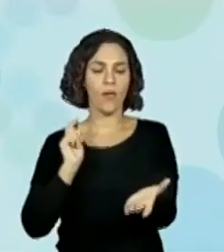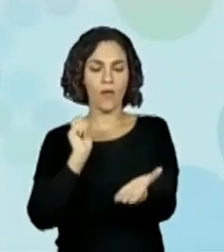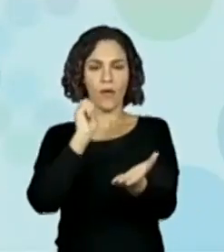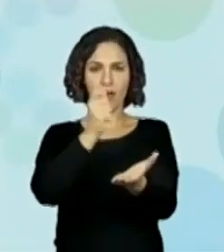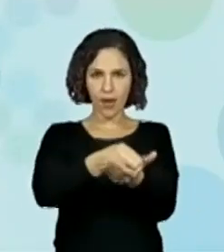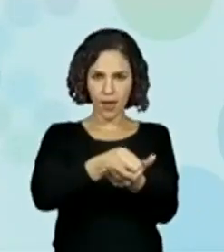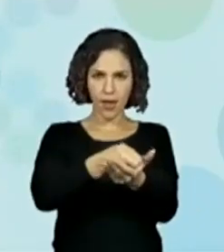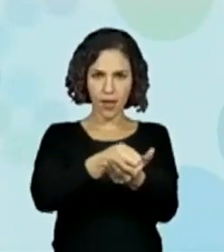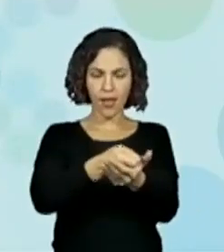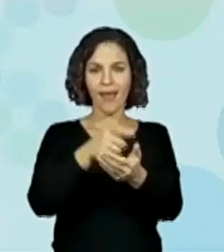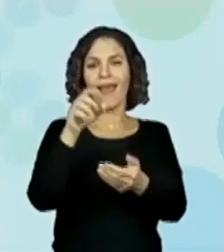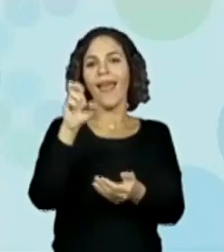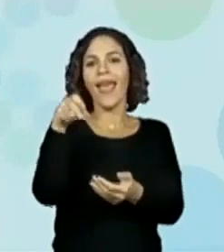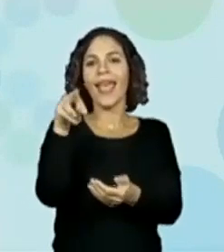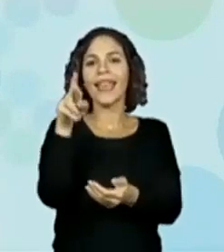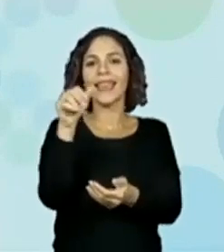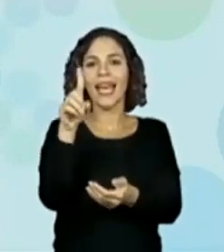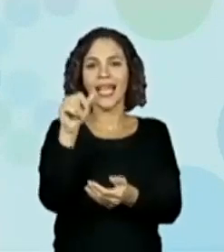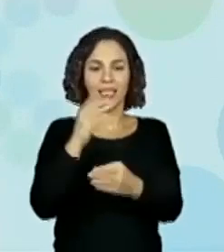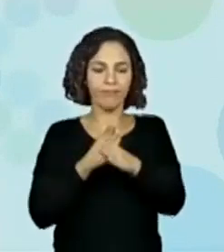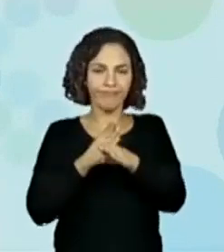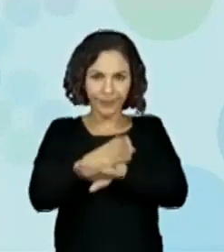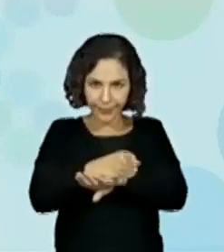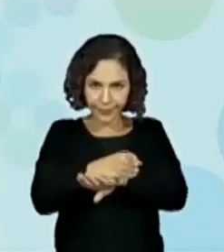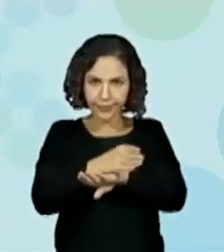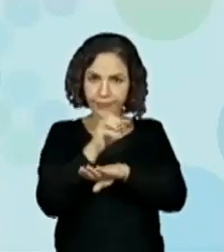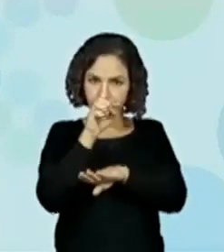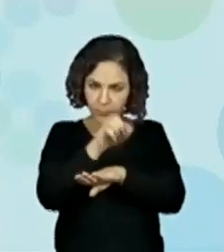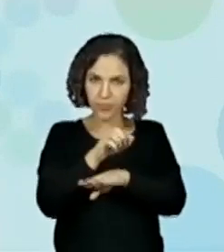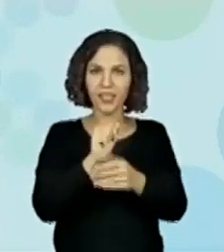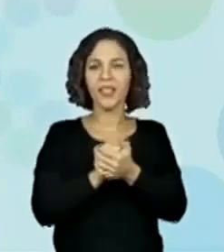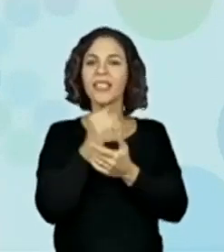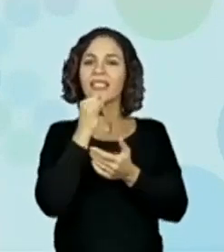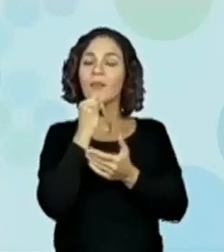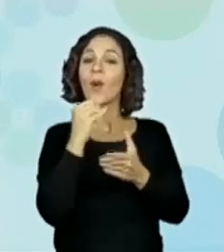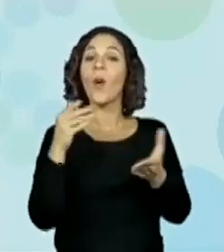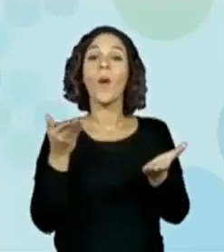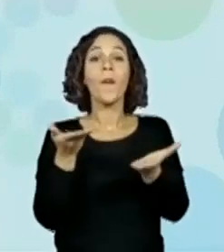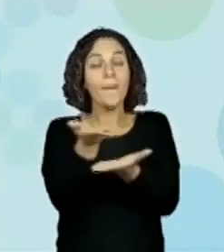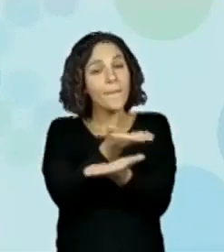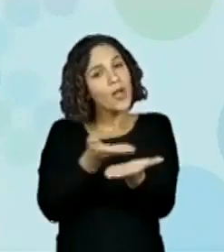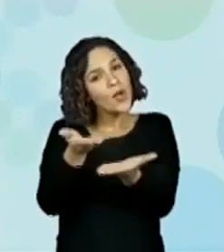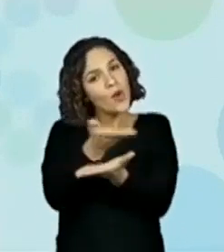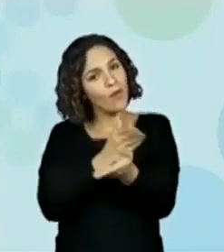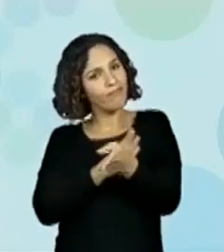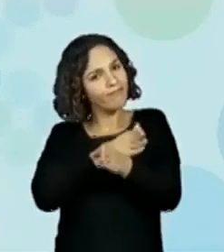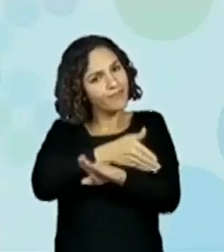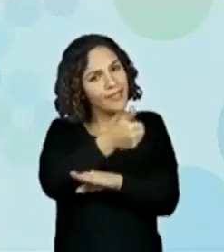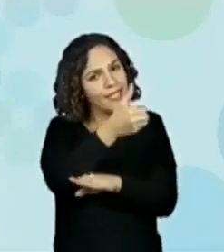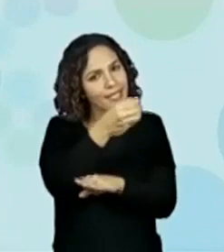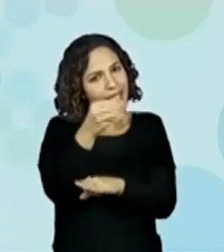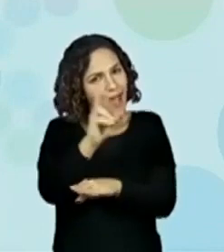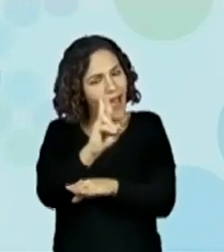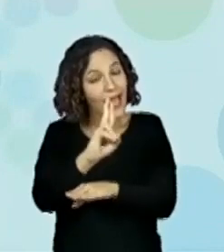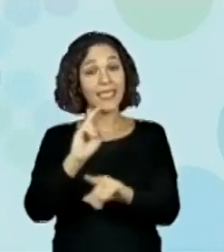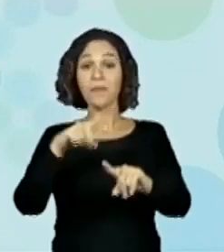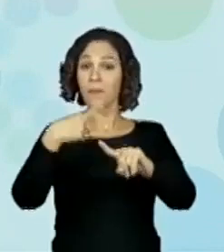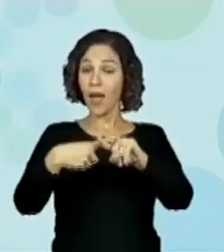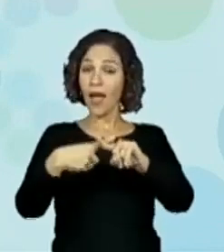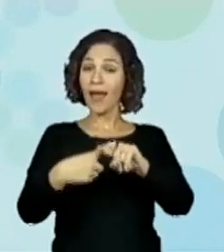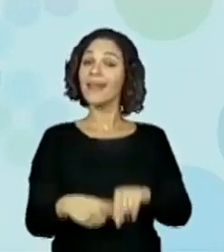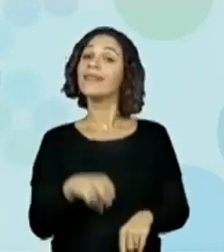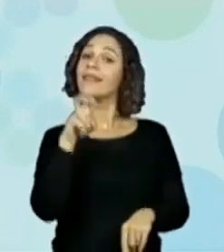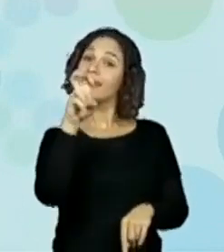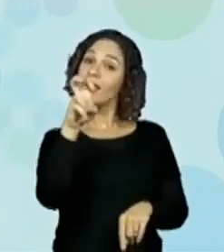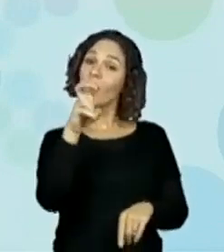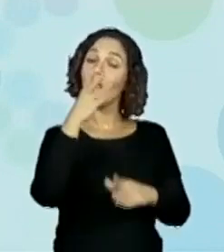negócio aí, né? Olha a oferta. Microondas com entrada de 100 reais e mais cinco vezes de 120.